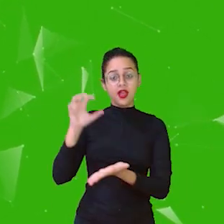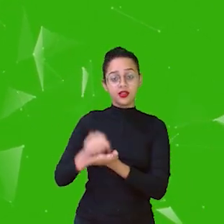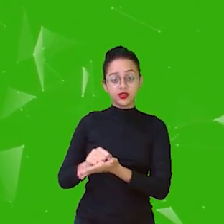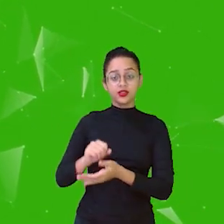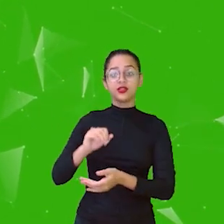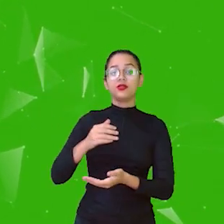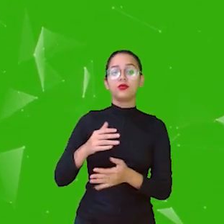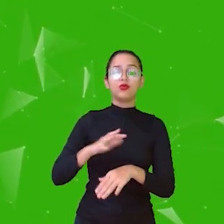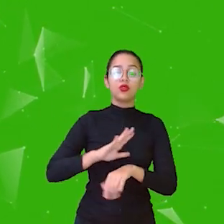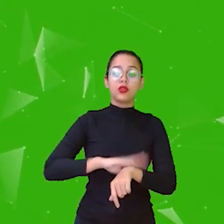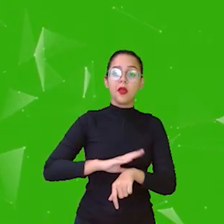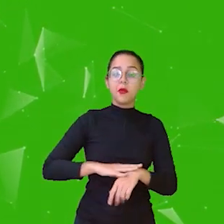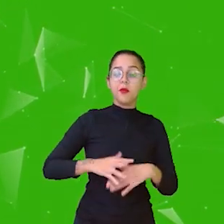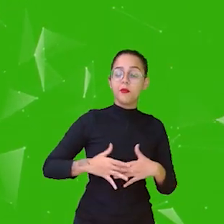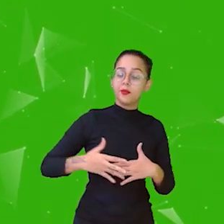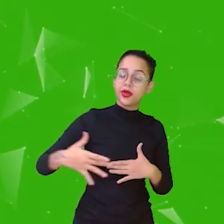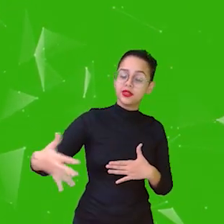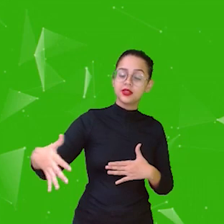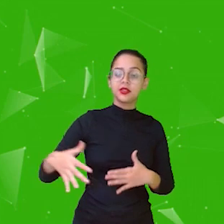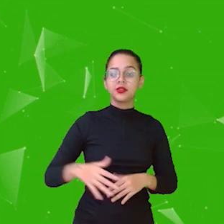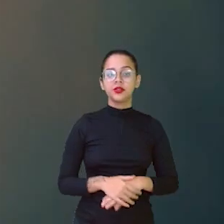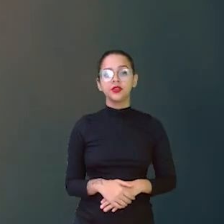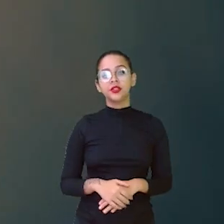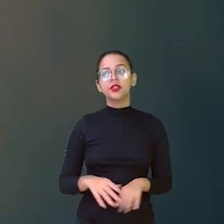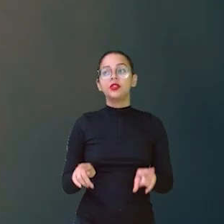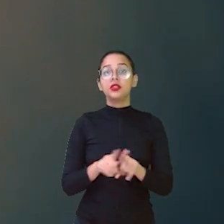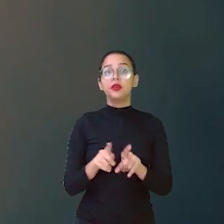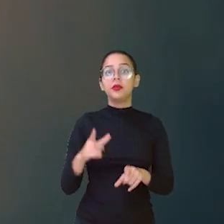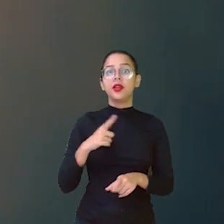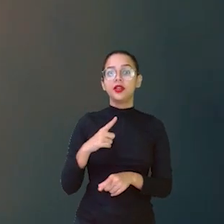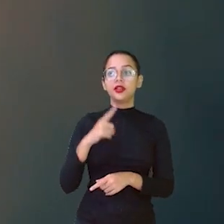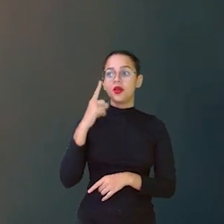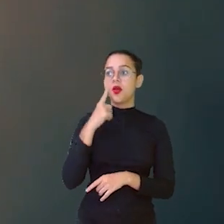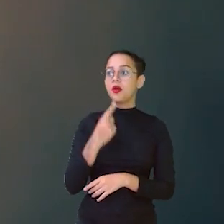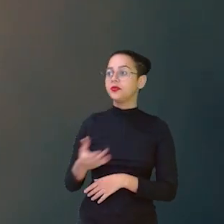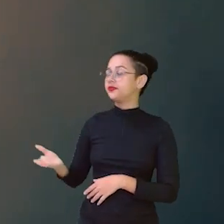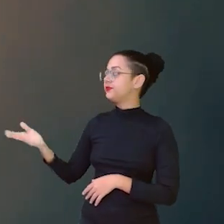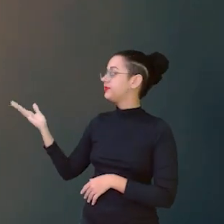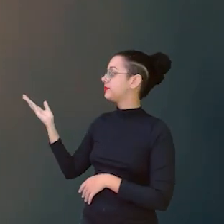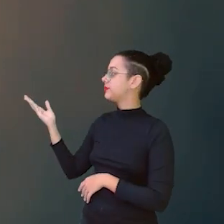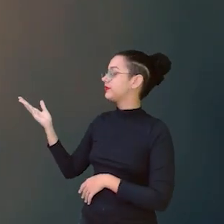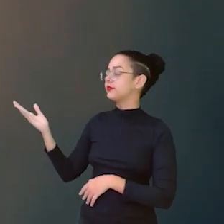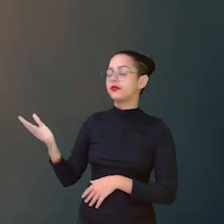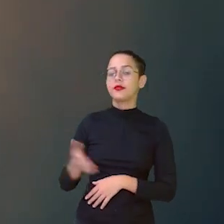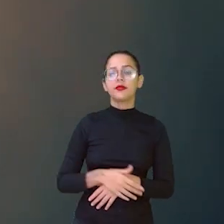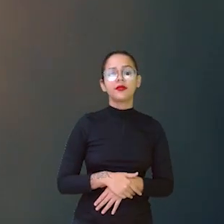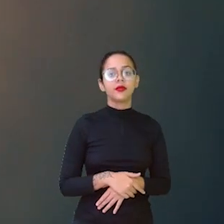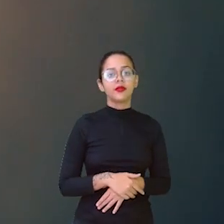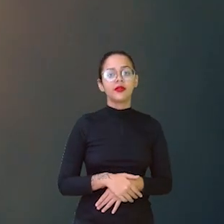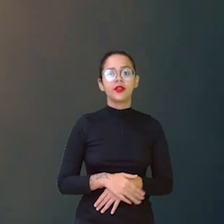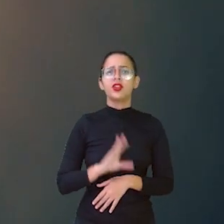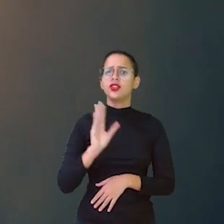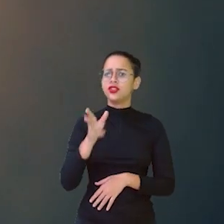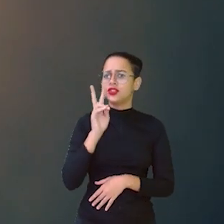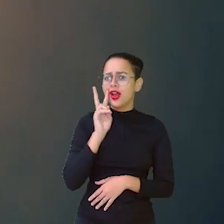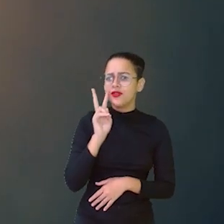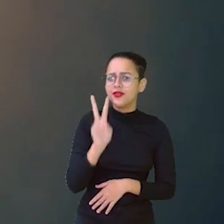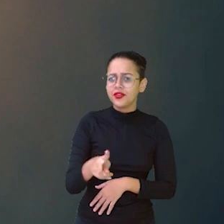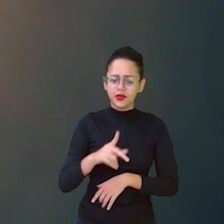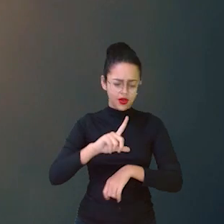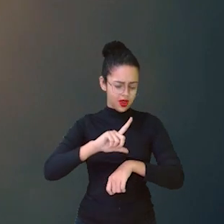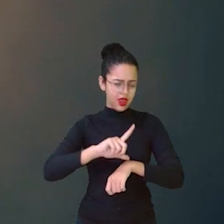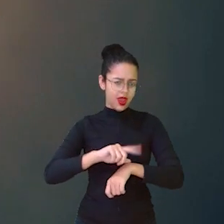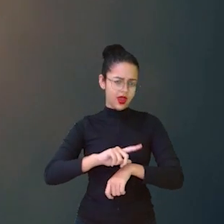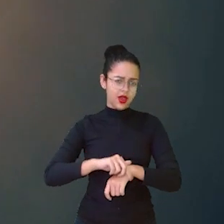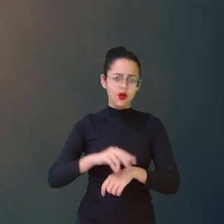passagem do tempo. Temos também a ampulheta. Você deve ter visto esse já por aí, não é?